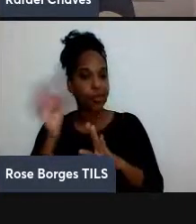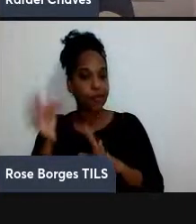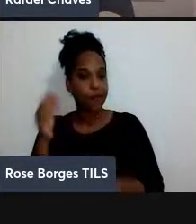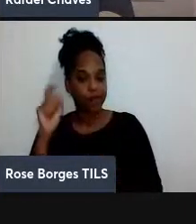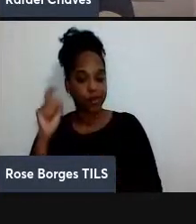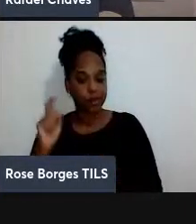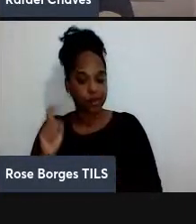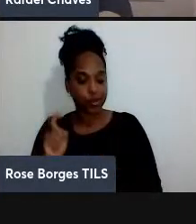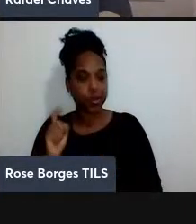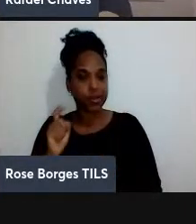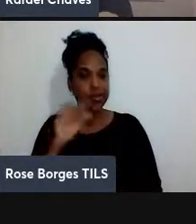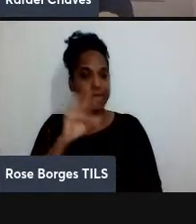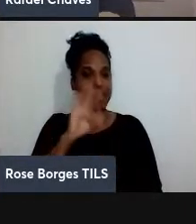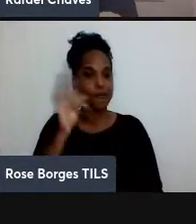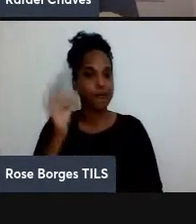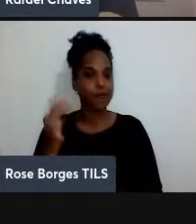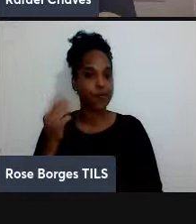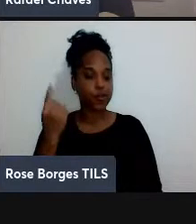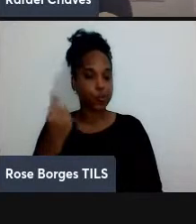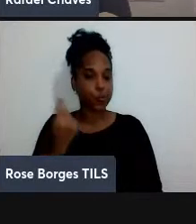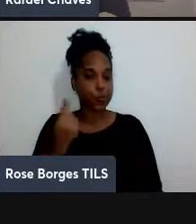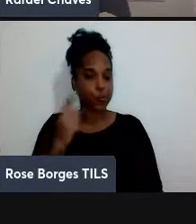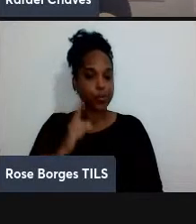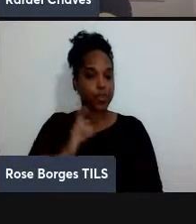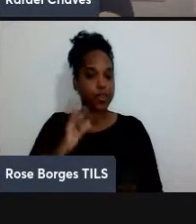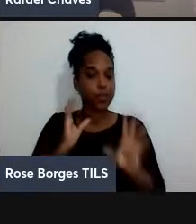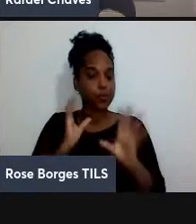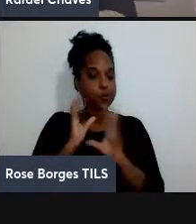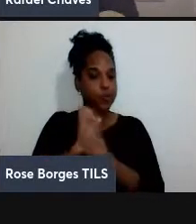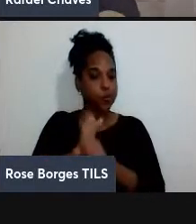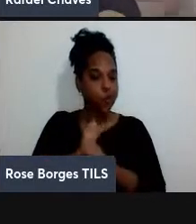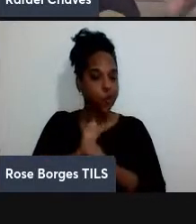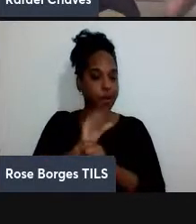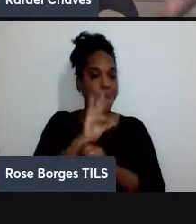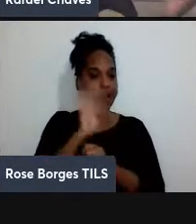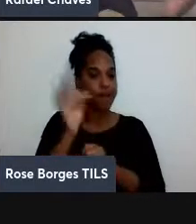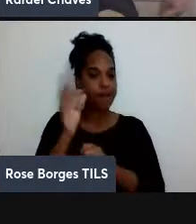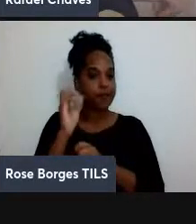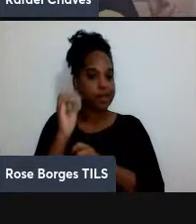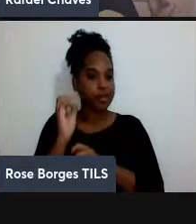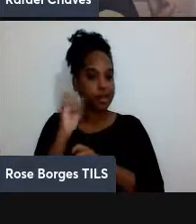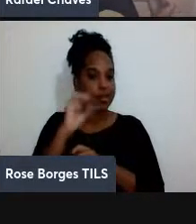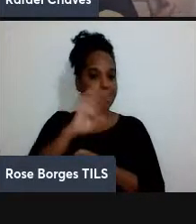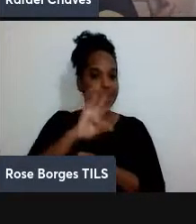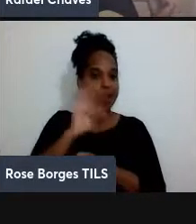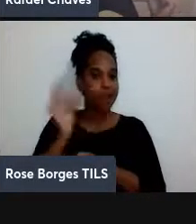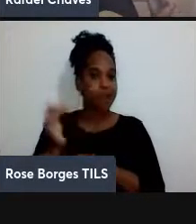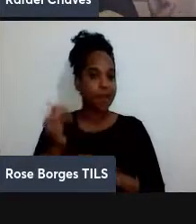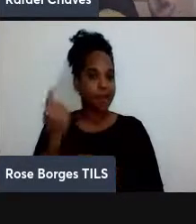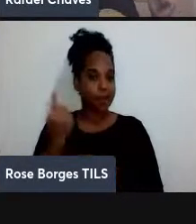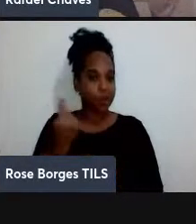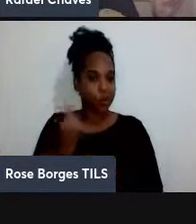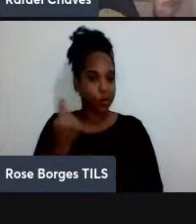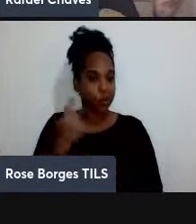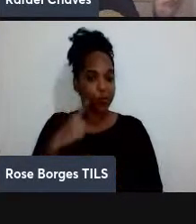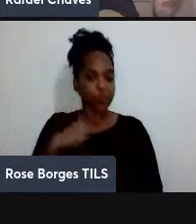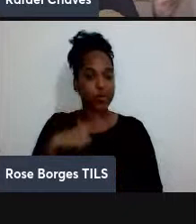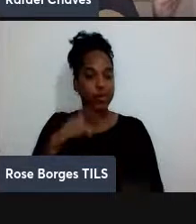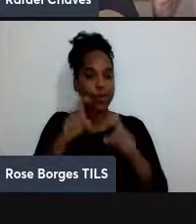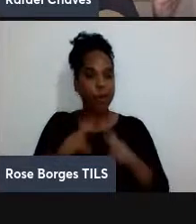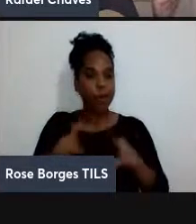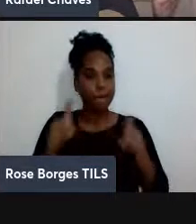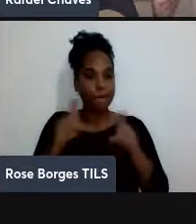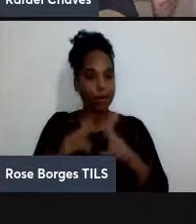seria a soma de f de 0 com f de 1 então o que que é a computação quântica de certa forma é justamente